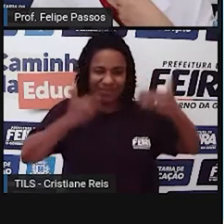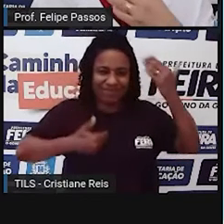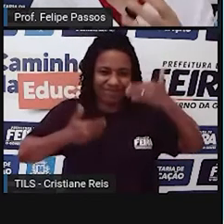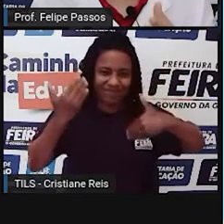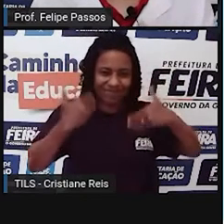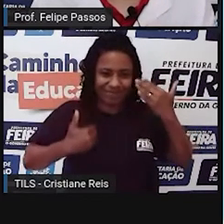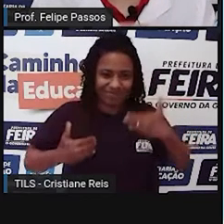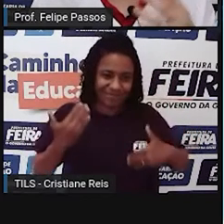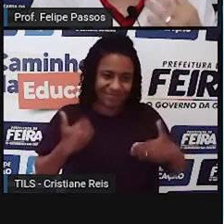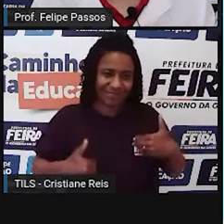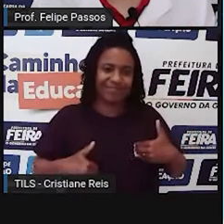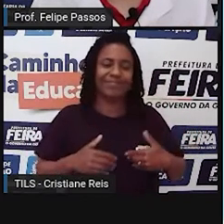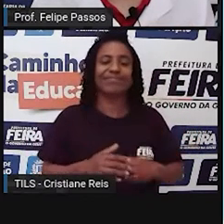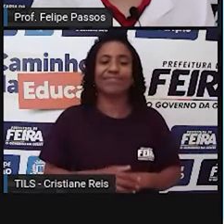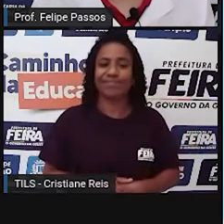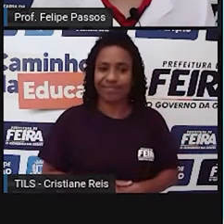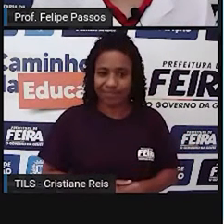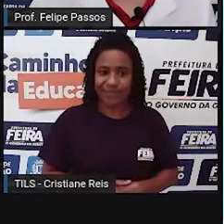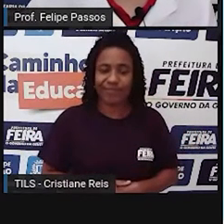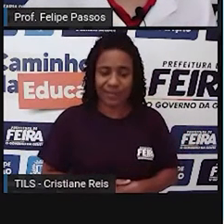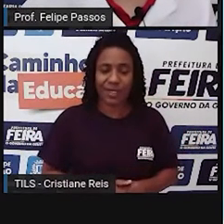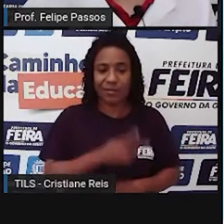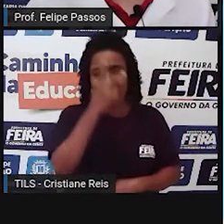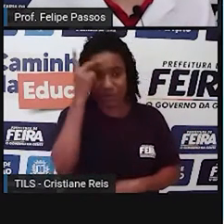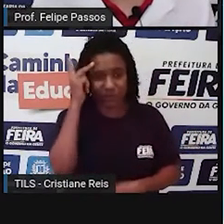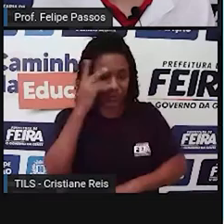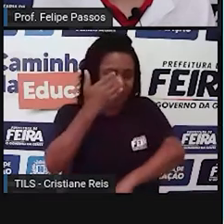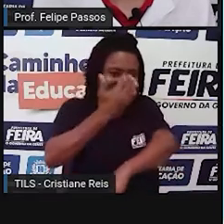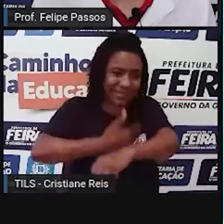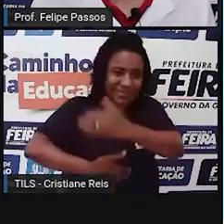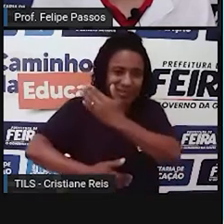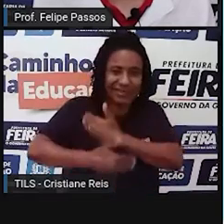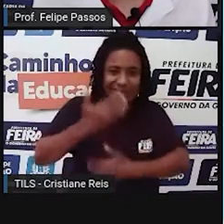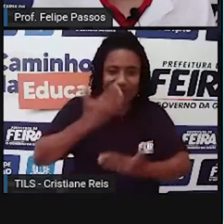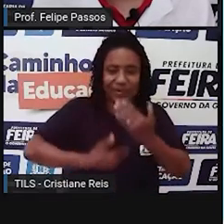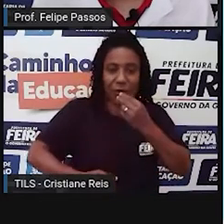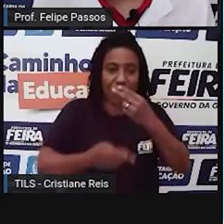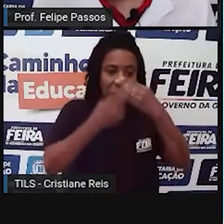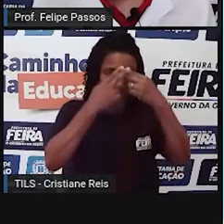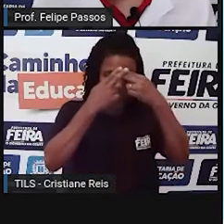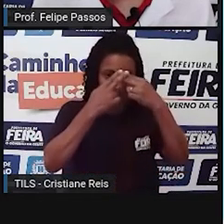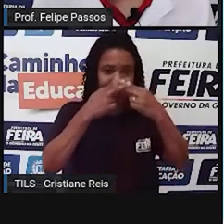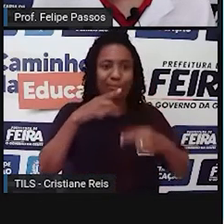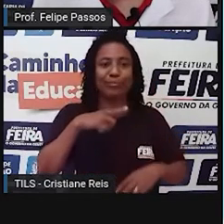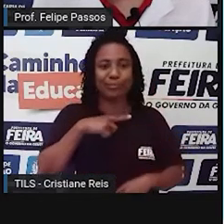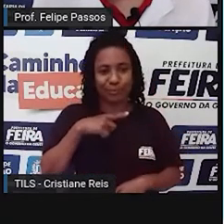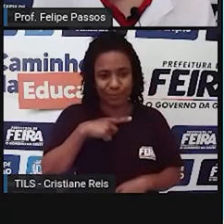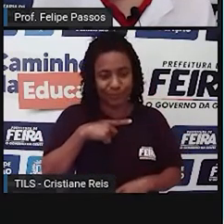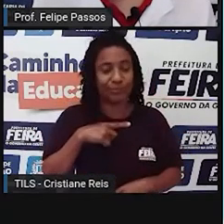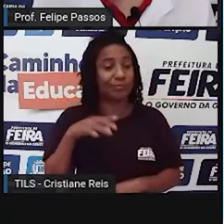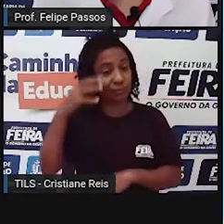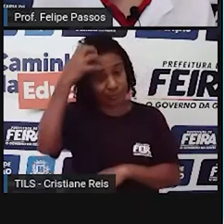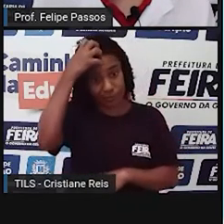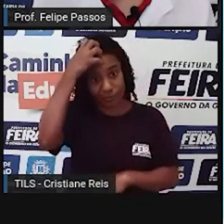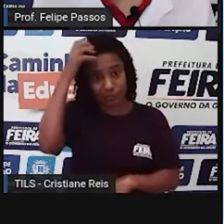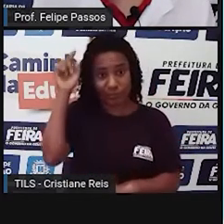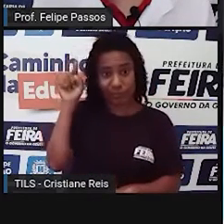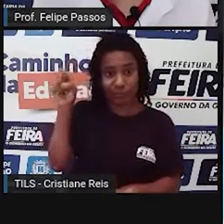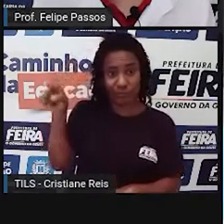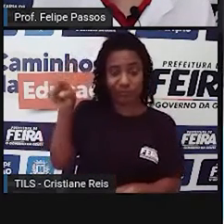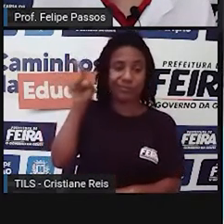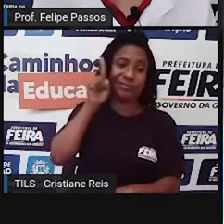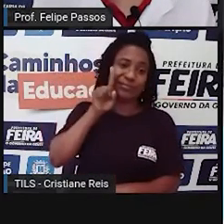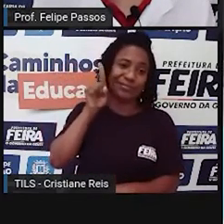até o final da vida, com cicatrizes terríveis desse ataque dos Estados Unidos. Então, assim, existia